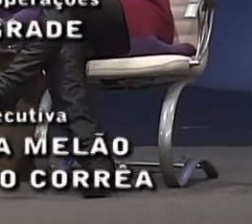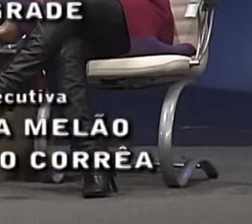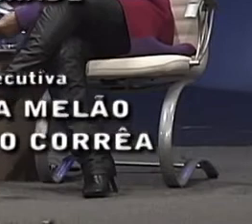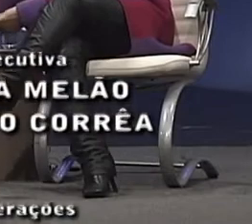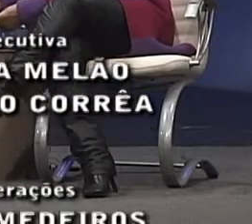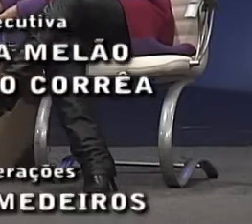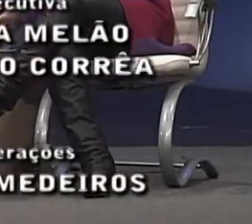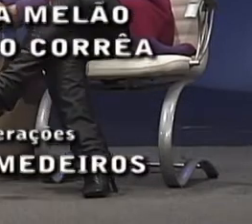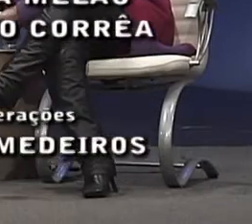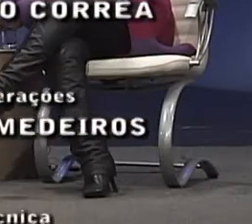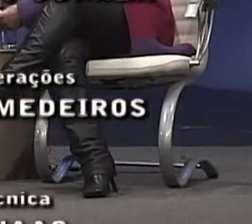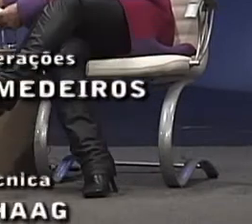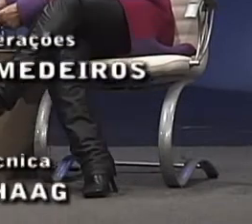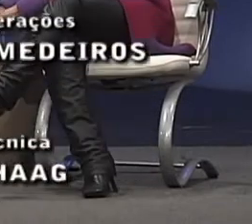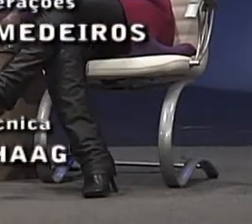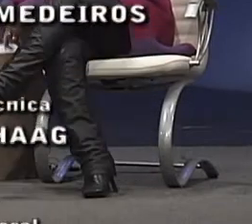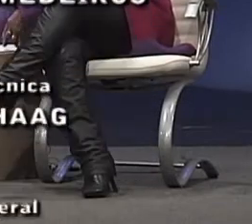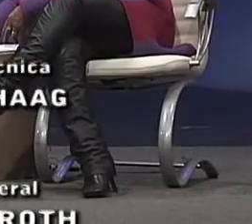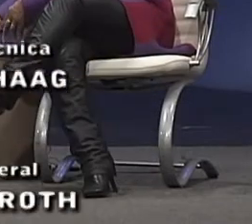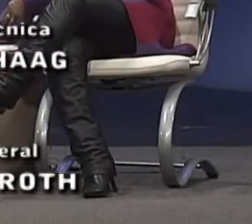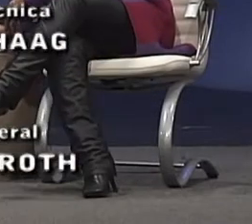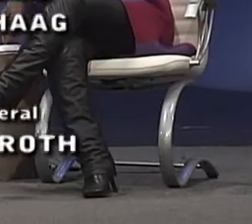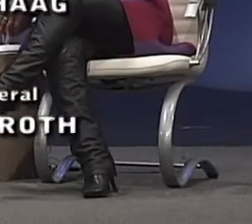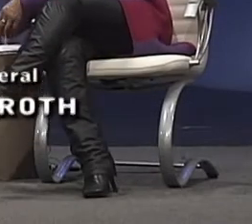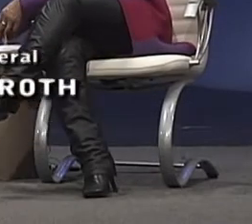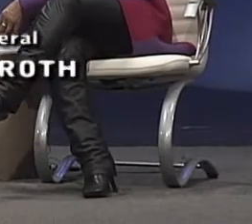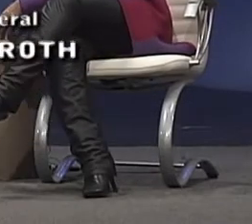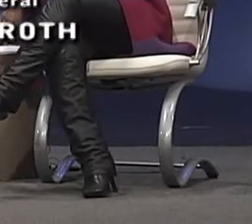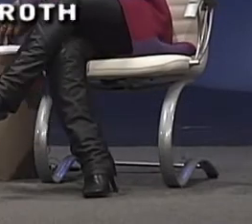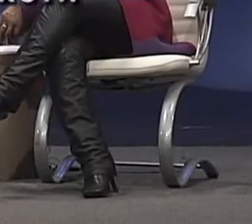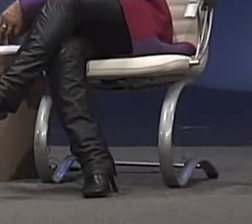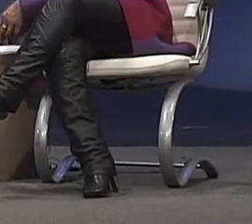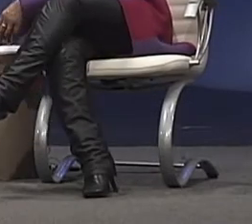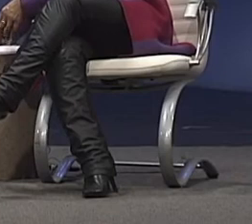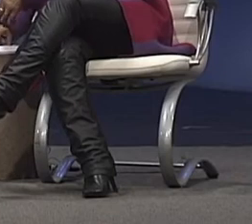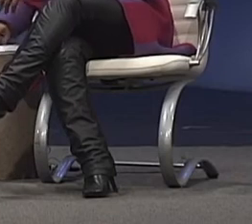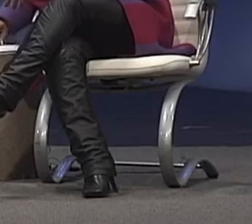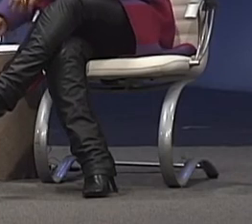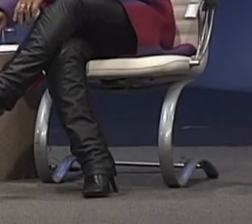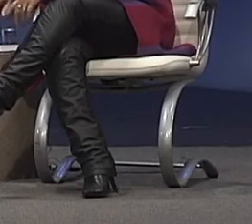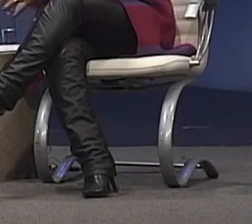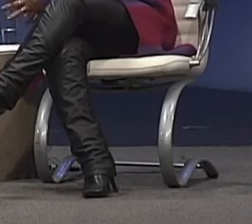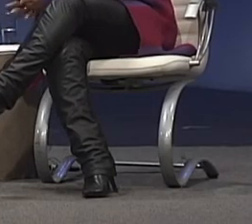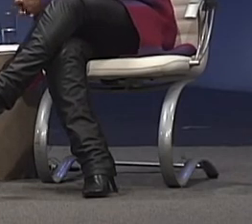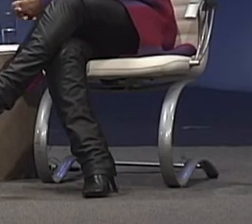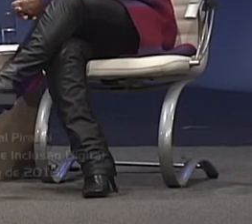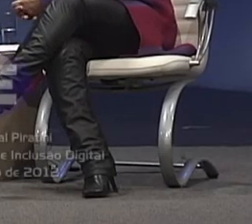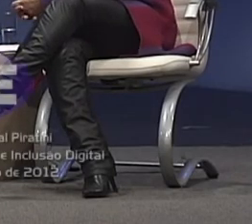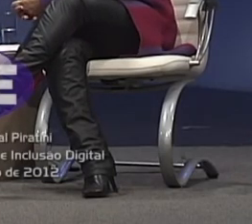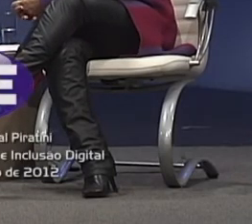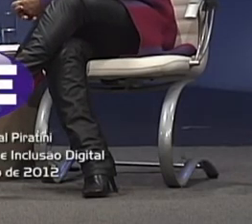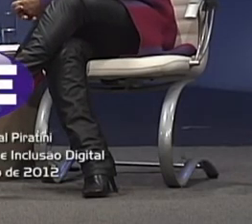Saúde, paz e viva bem,